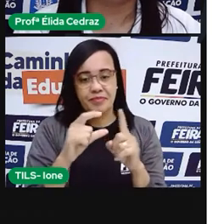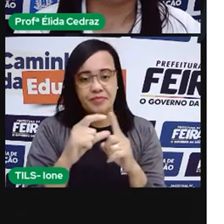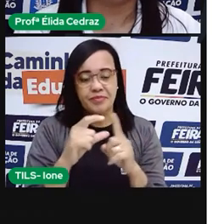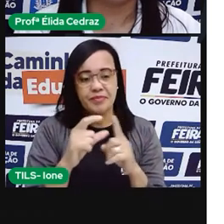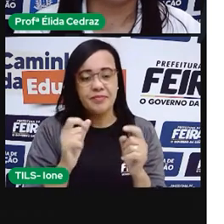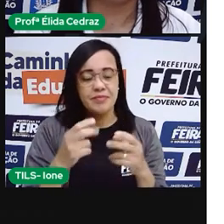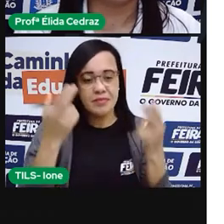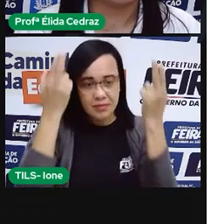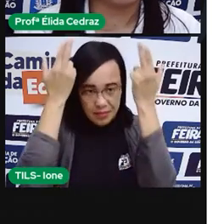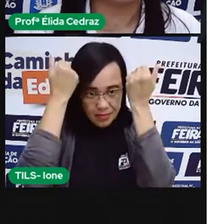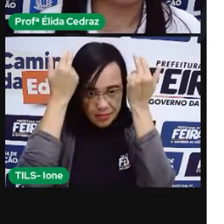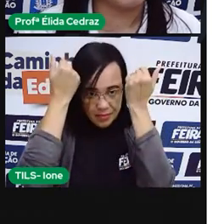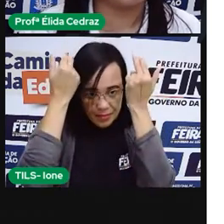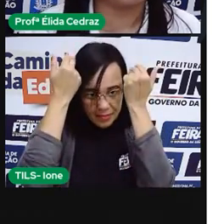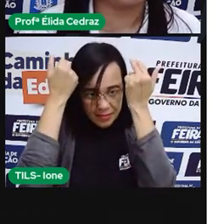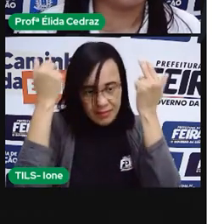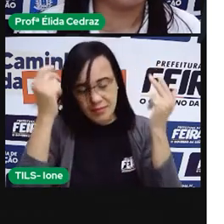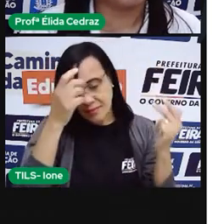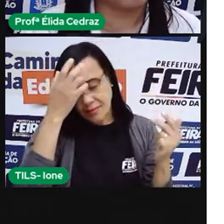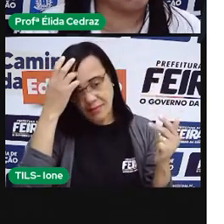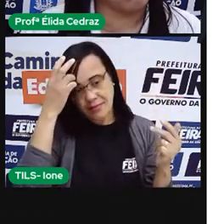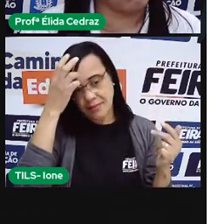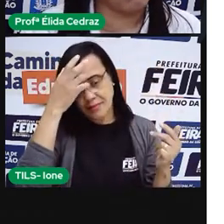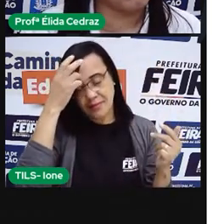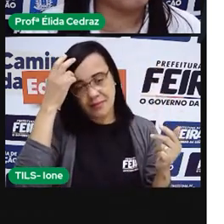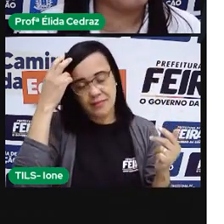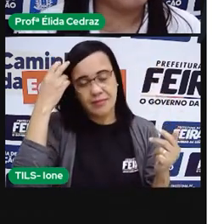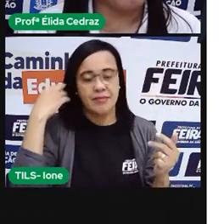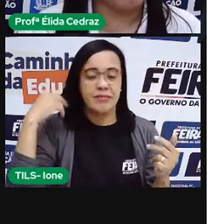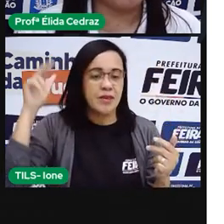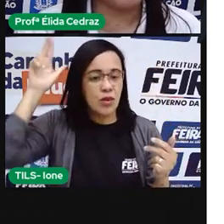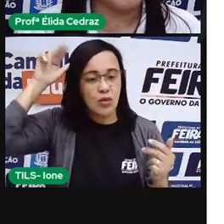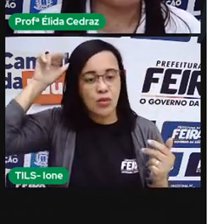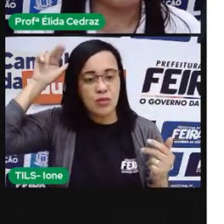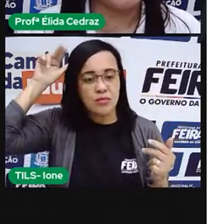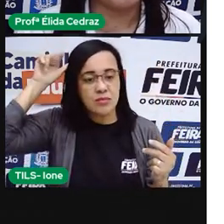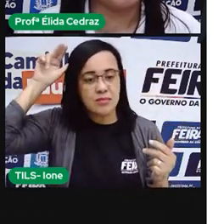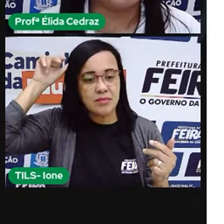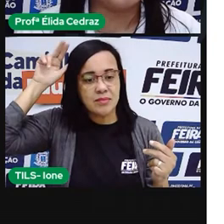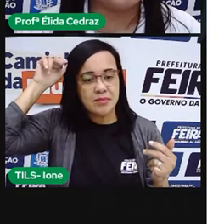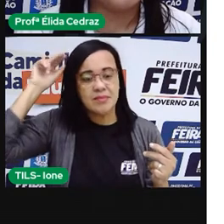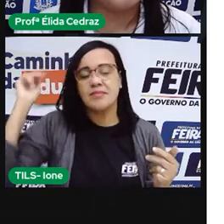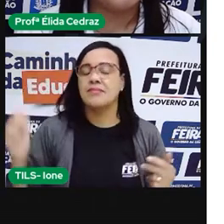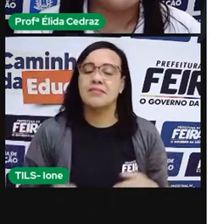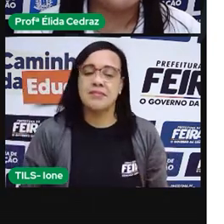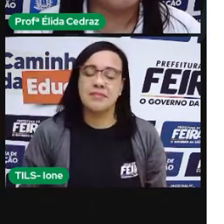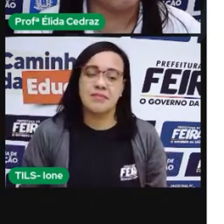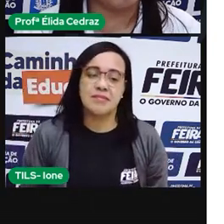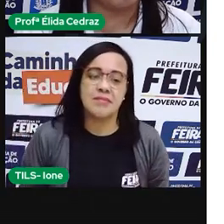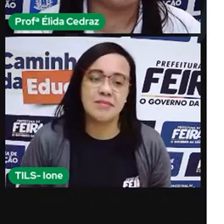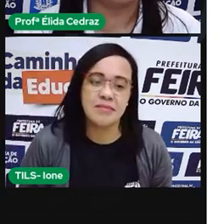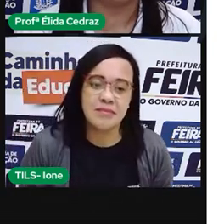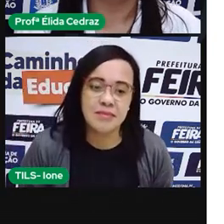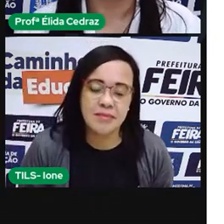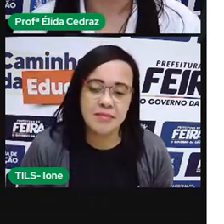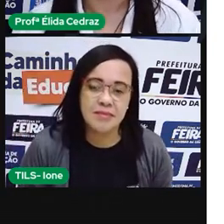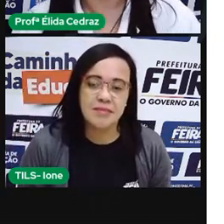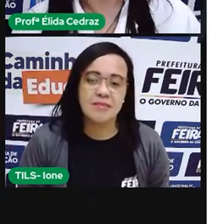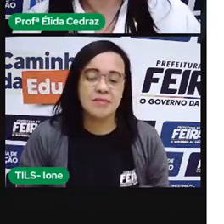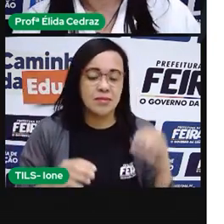Você escreve cavalo com O ou cavalo com U?